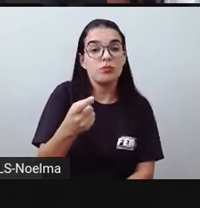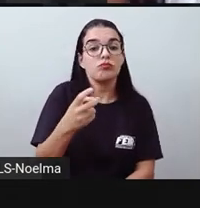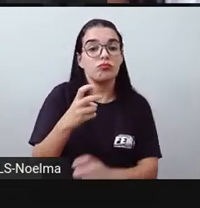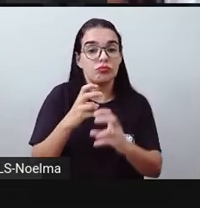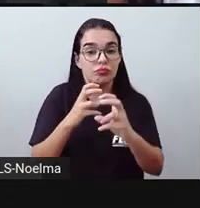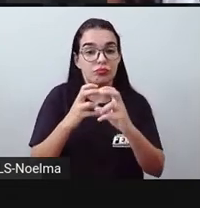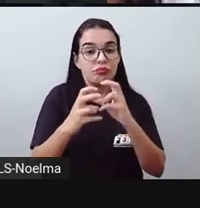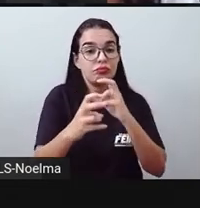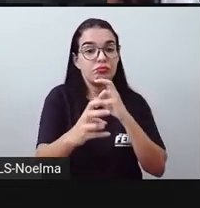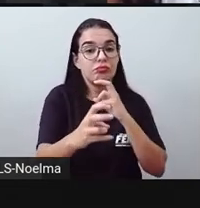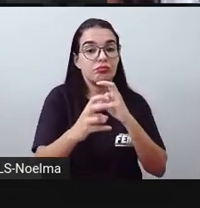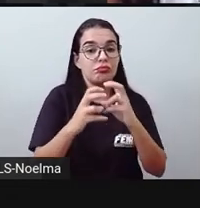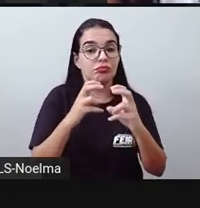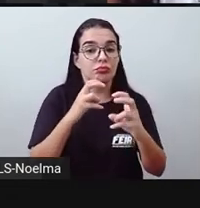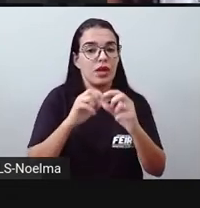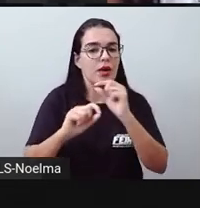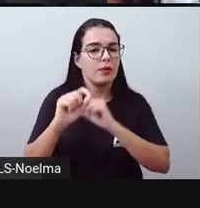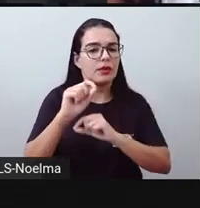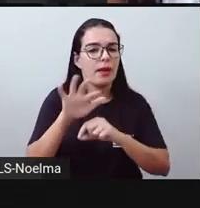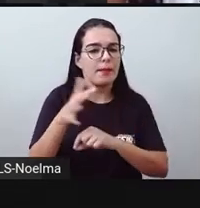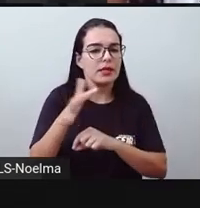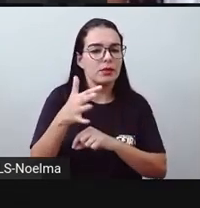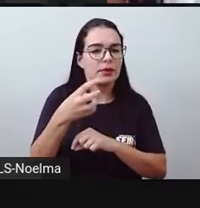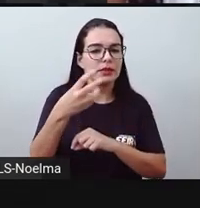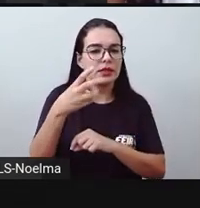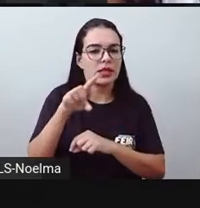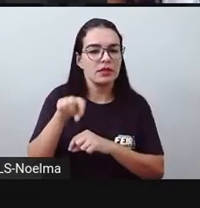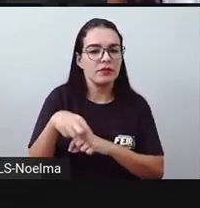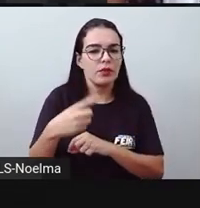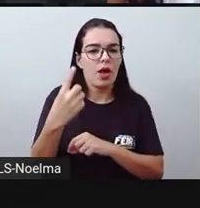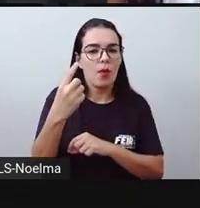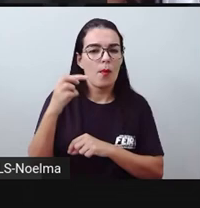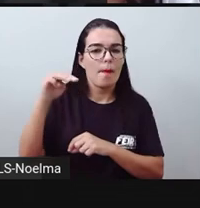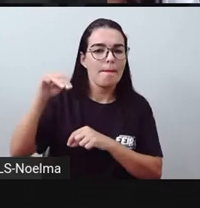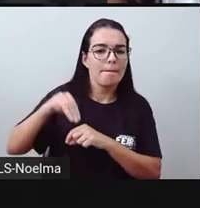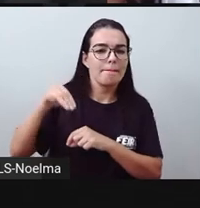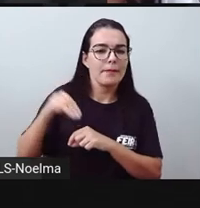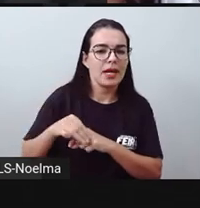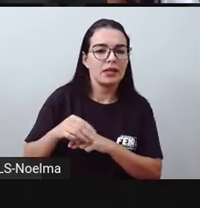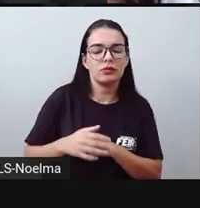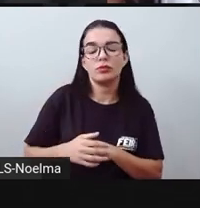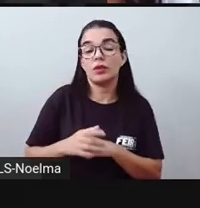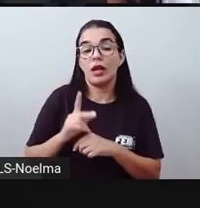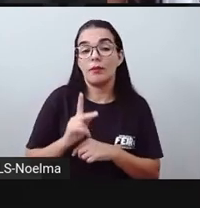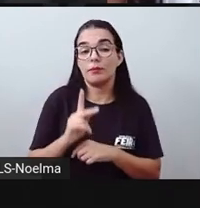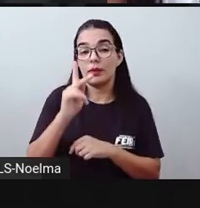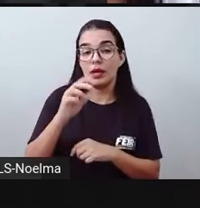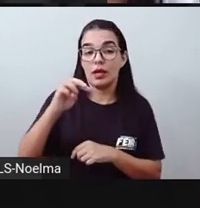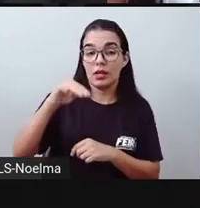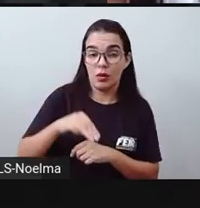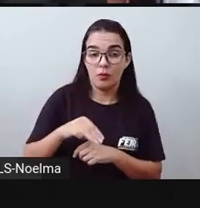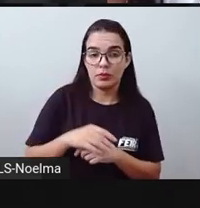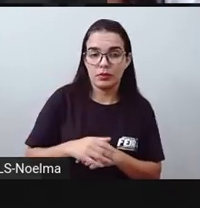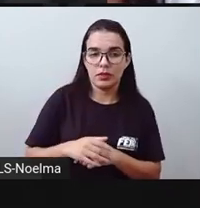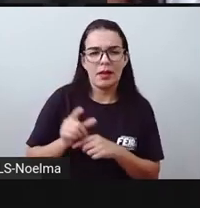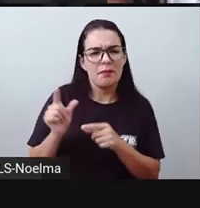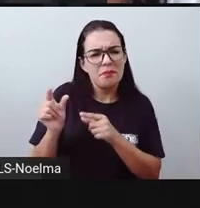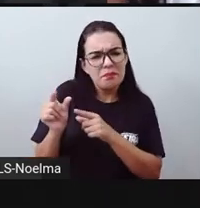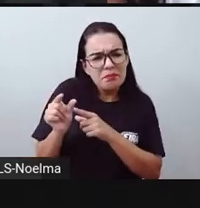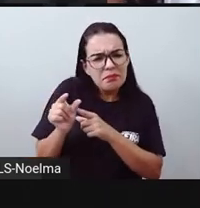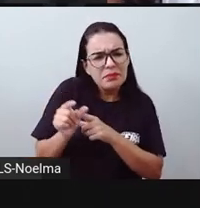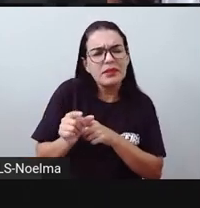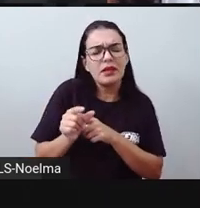o que dá uma densidade ferroviária de 3,1 metros por quilômetro quadrado. Então a gente